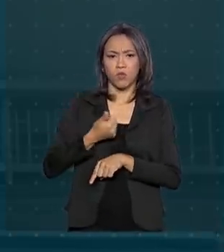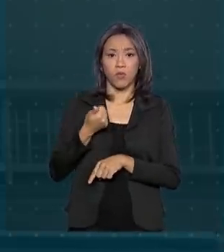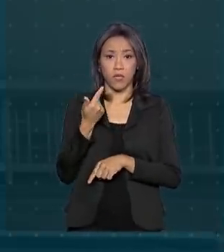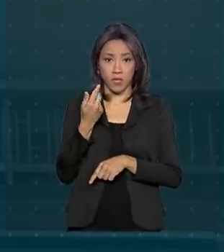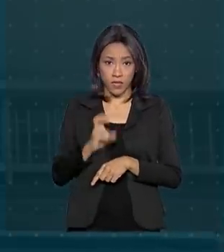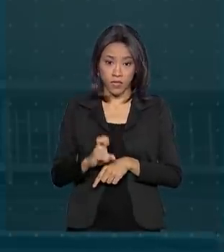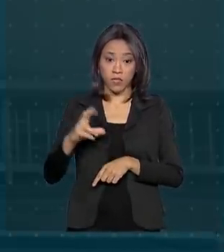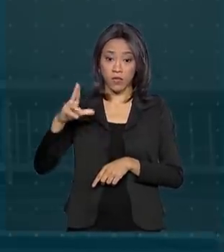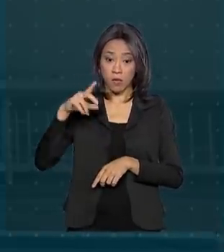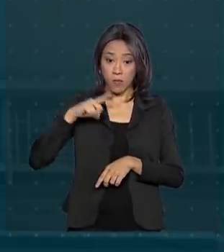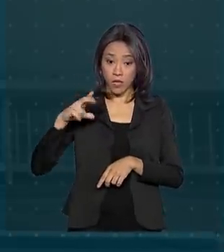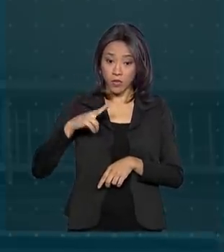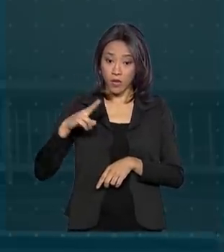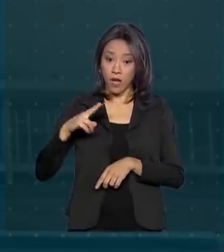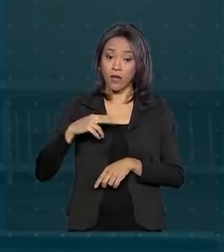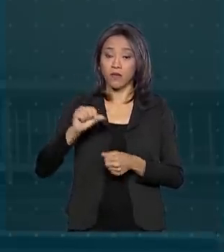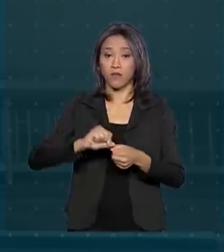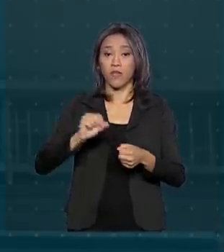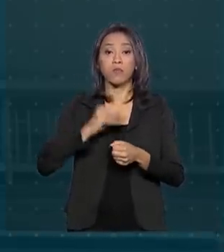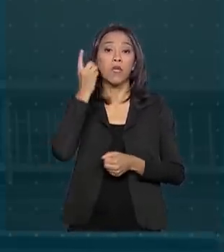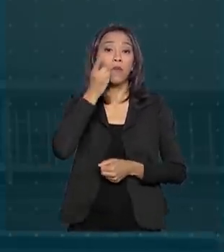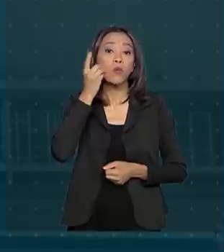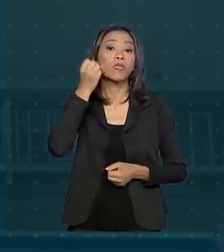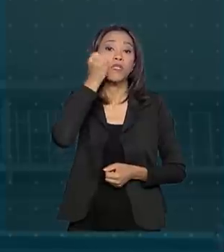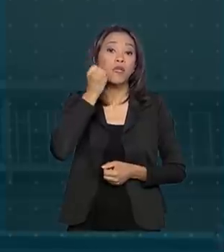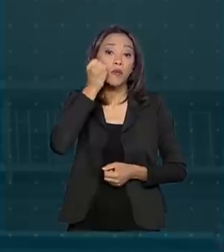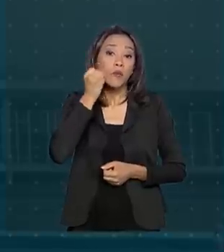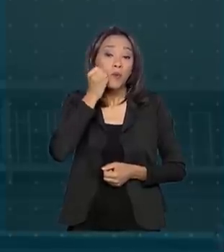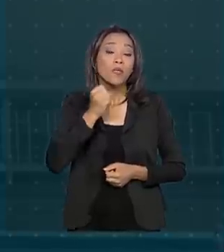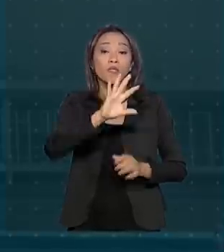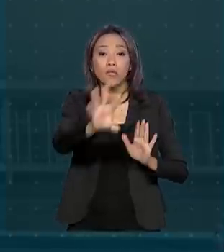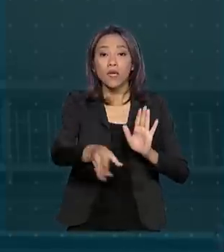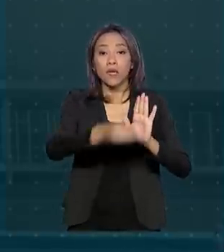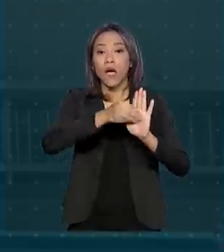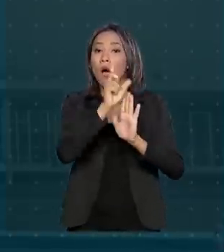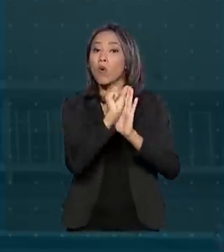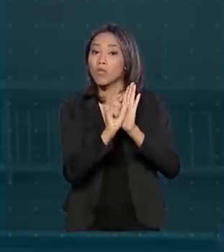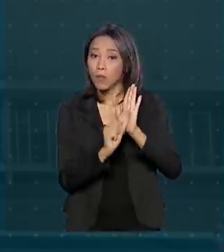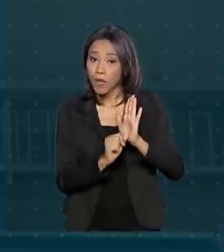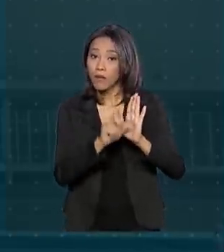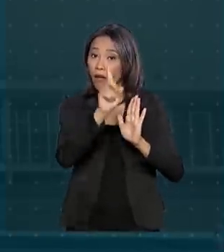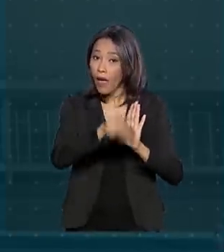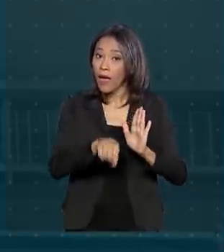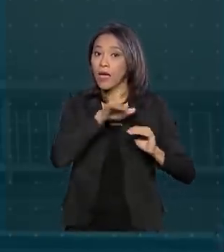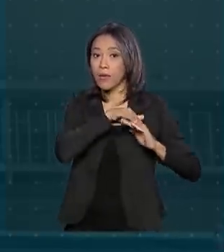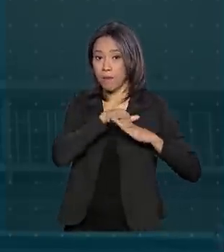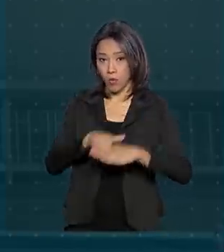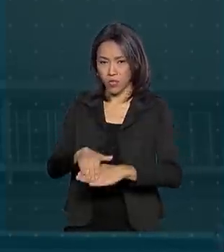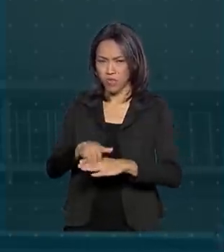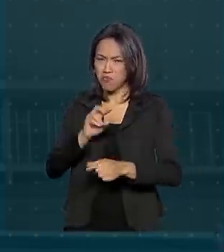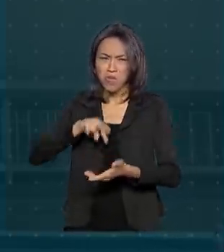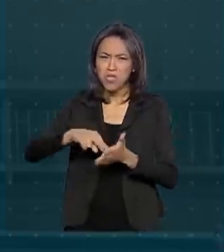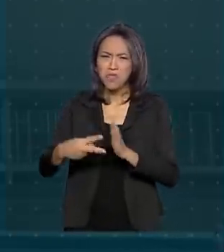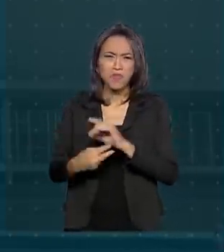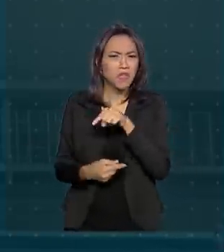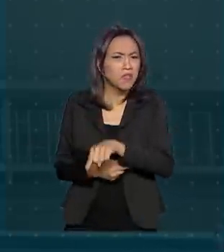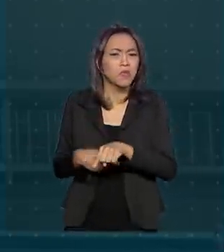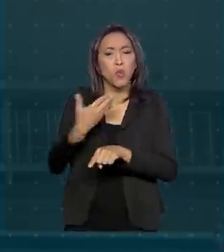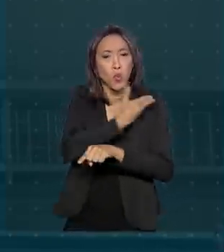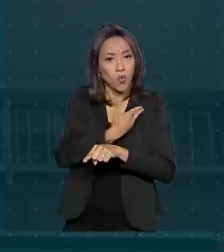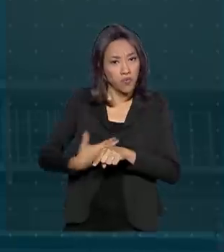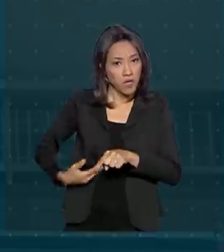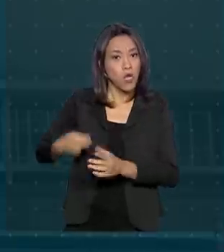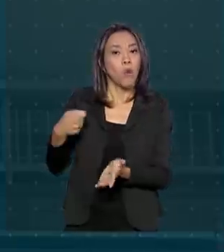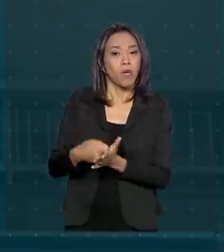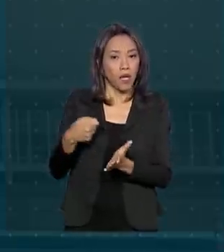individuais feitas pelos deputados e senadores ao orçamento da União são impositivas, ou seja, o governo é